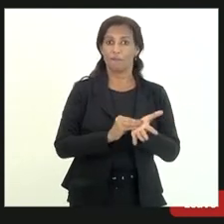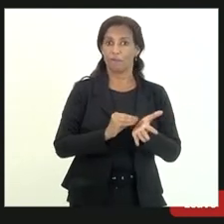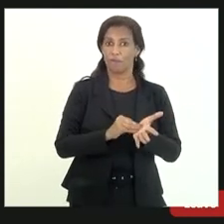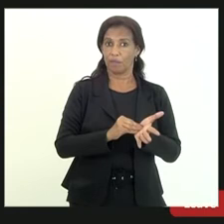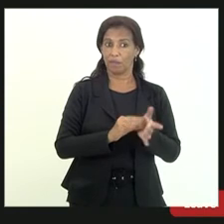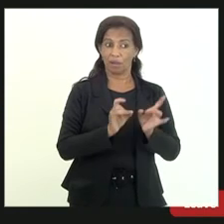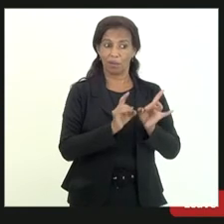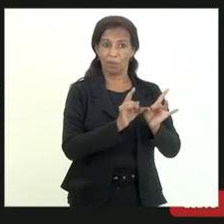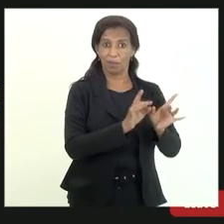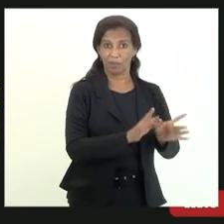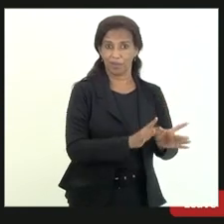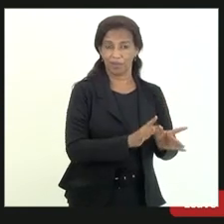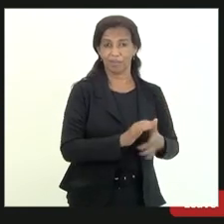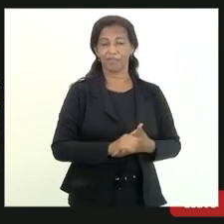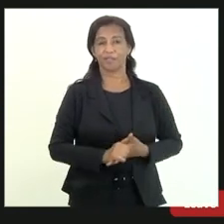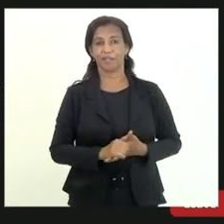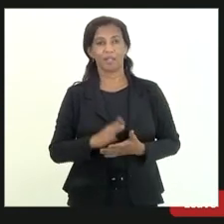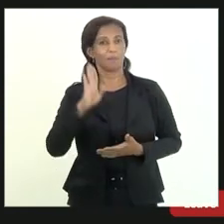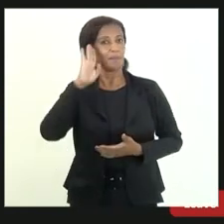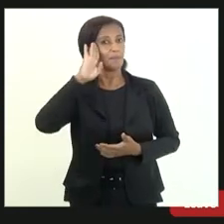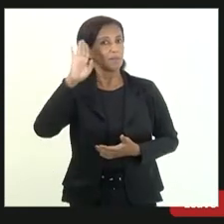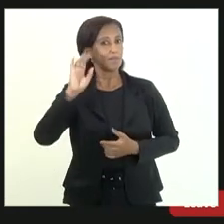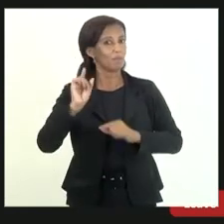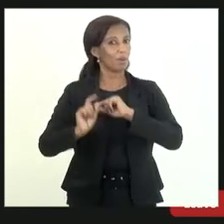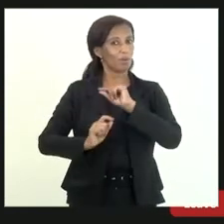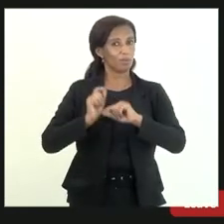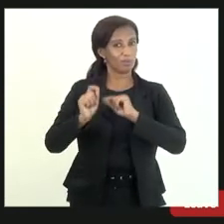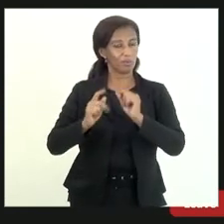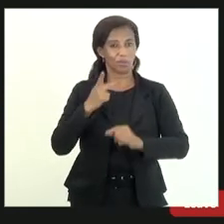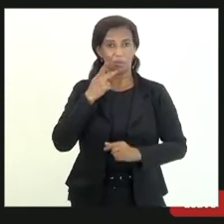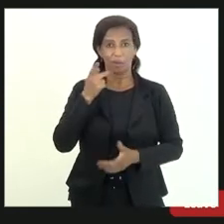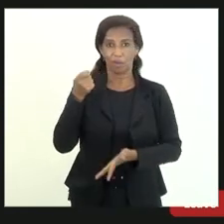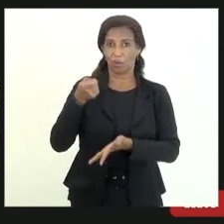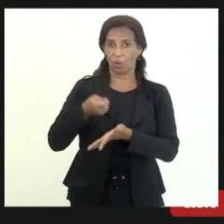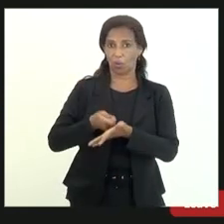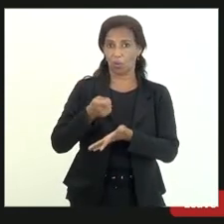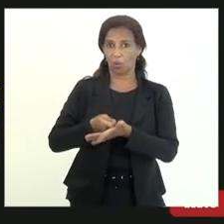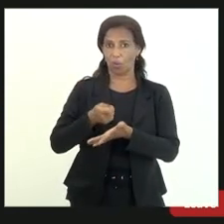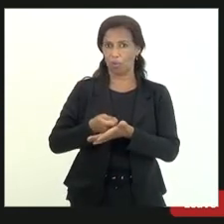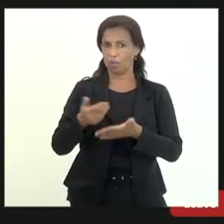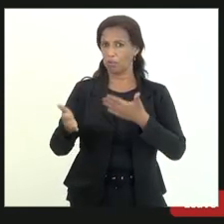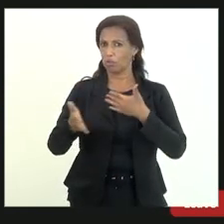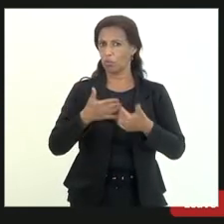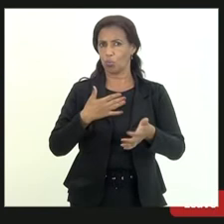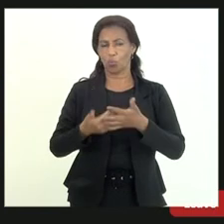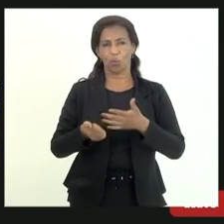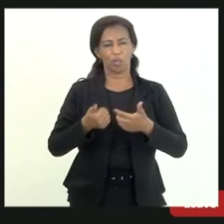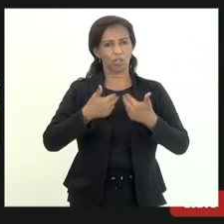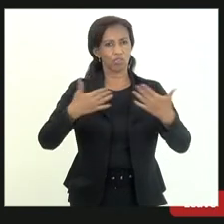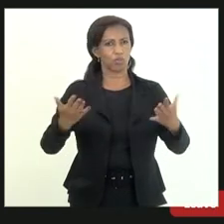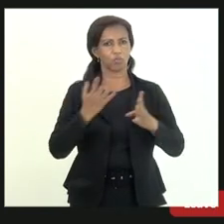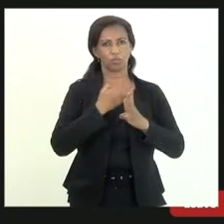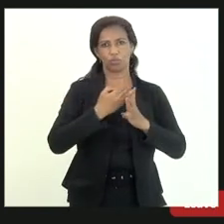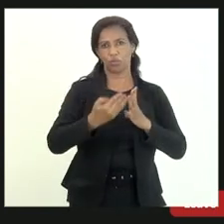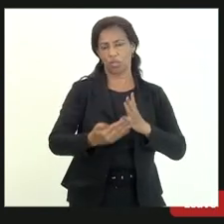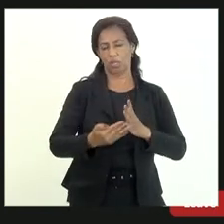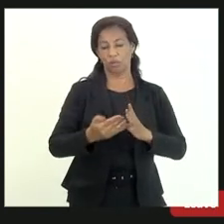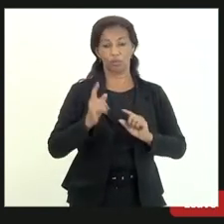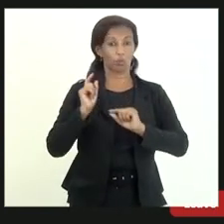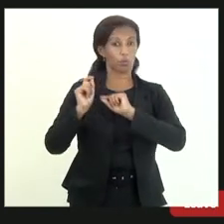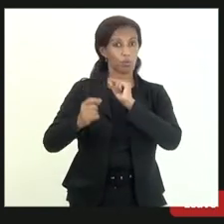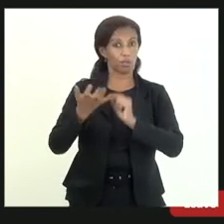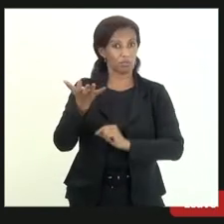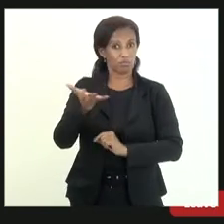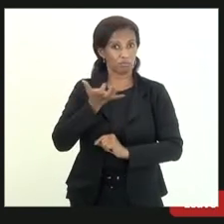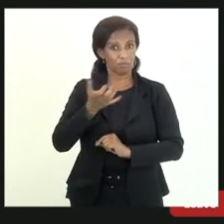isso é fundamental até para o que a gente vai falar da cobrança de qualquer tipo de crédito o que a gente quer